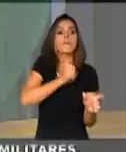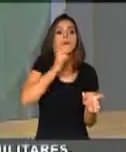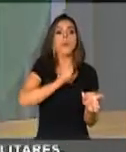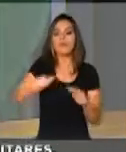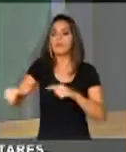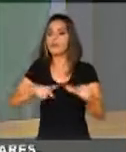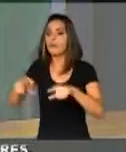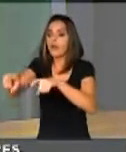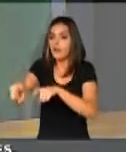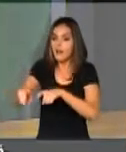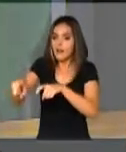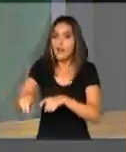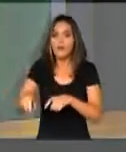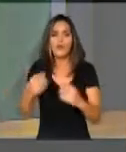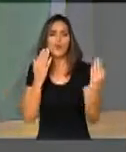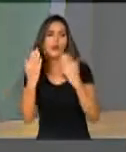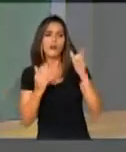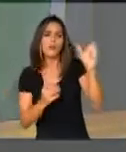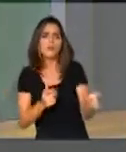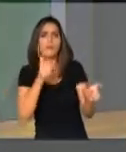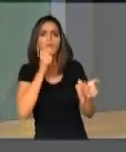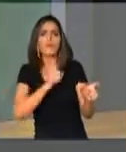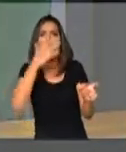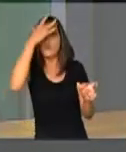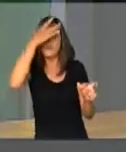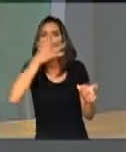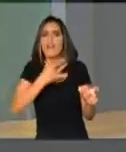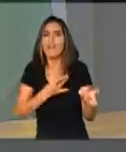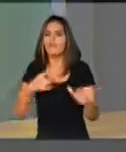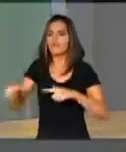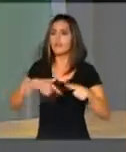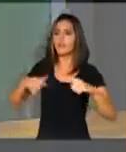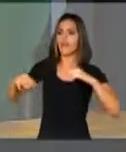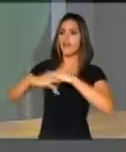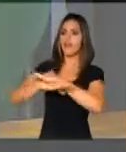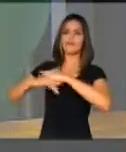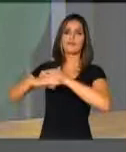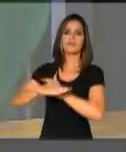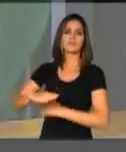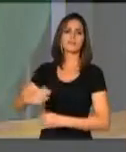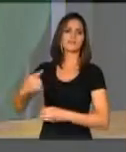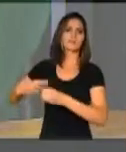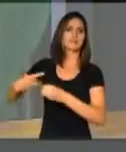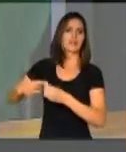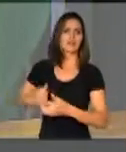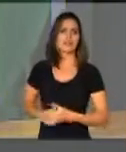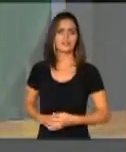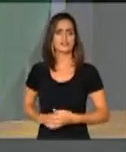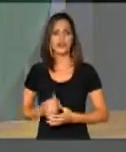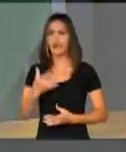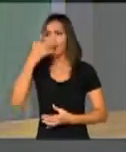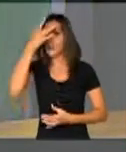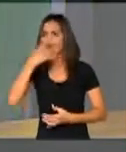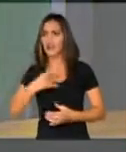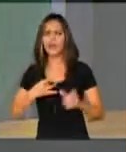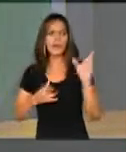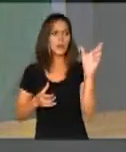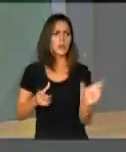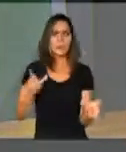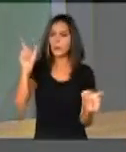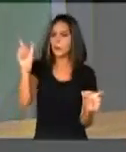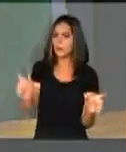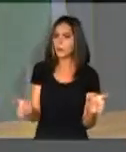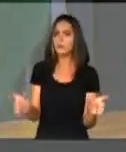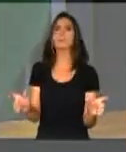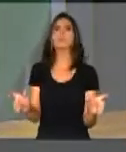e uma mulher que exerce as suas atividades na cidade. É nítido o desgaste e o sofrimento da trabalhadora rural.